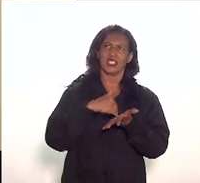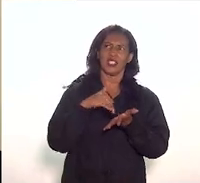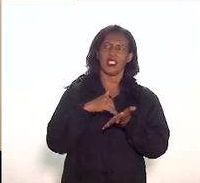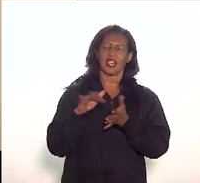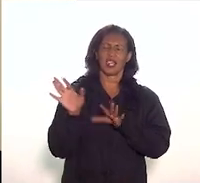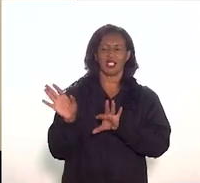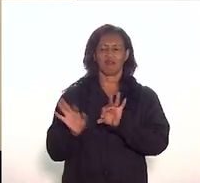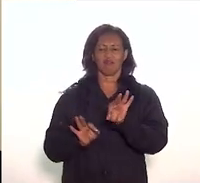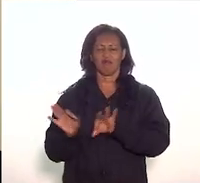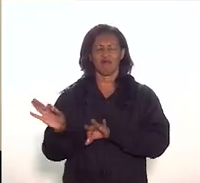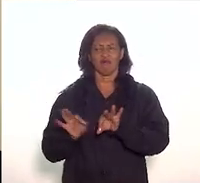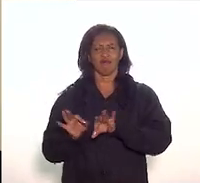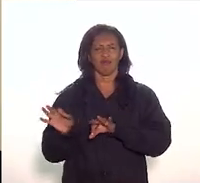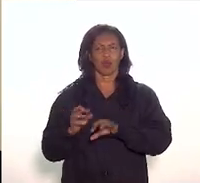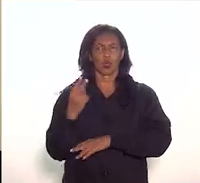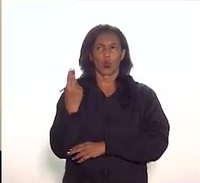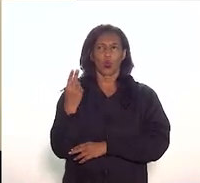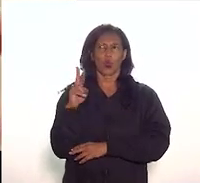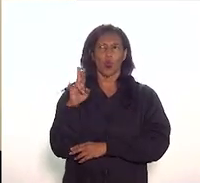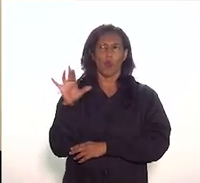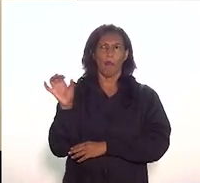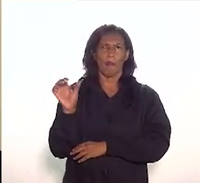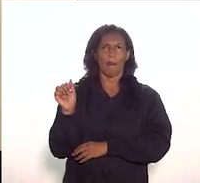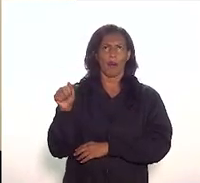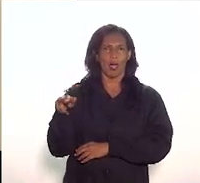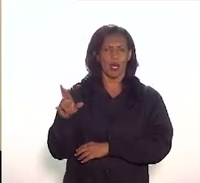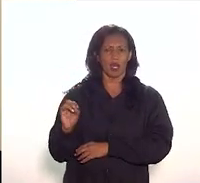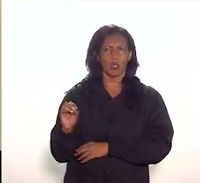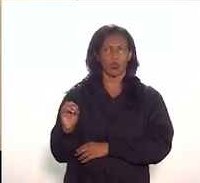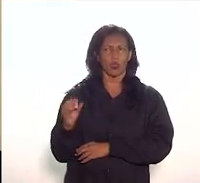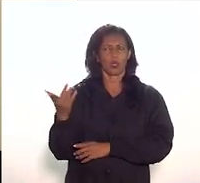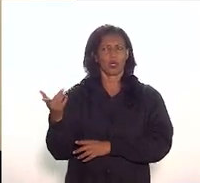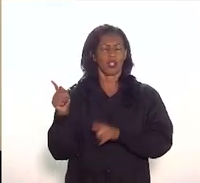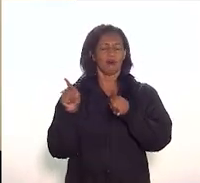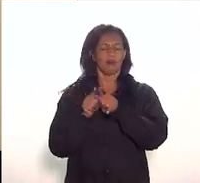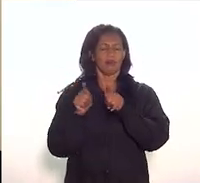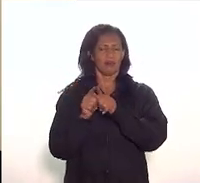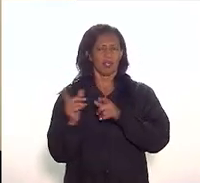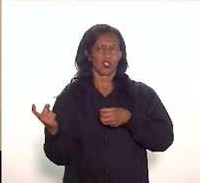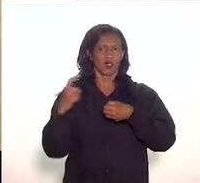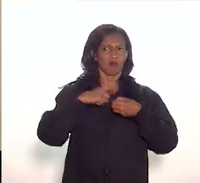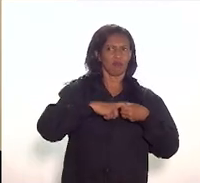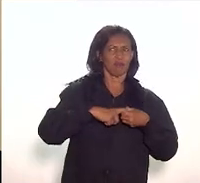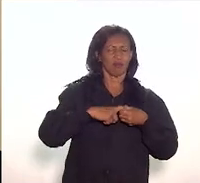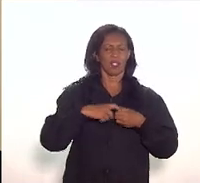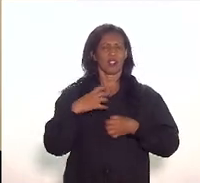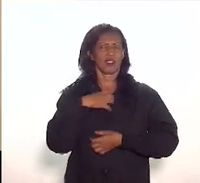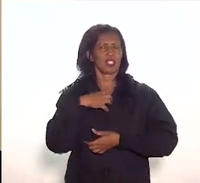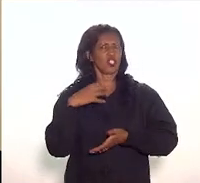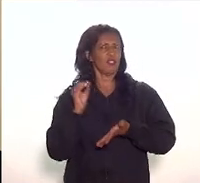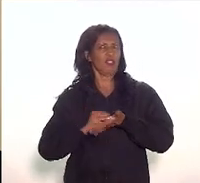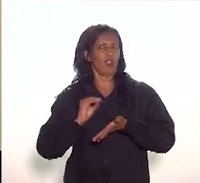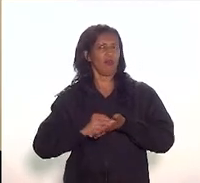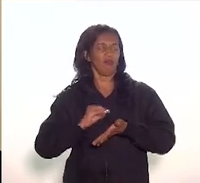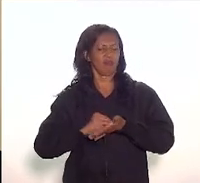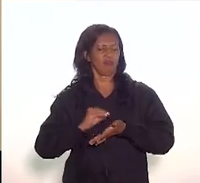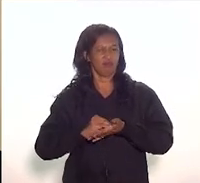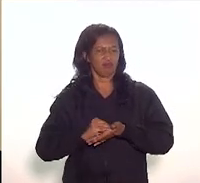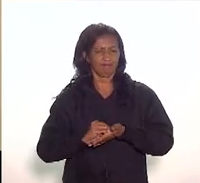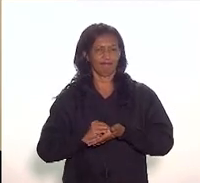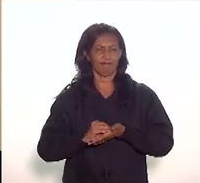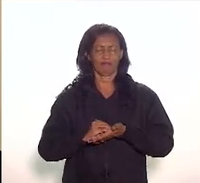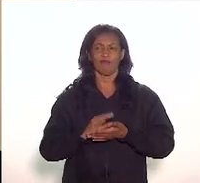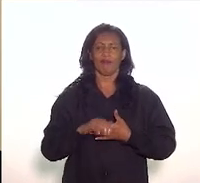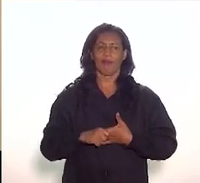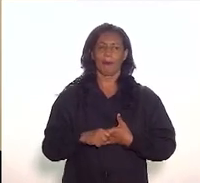Urbano da cidade do Rio de Janeiro que é um projeto que interfere diretamente na questão urbana no planejamento